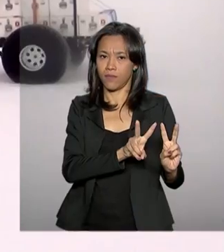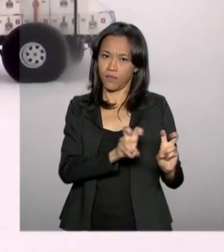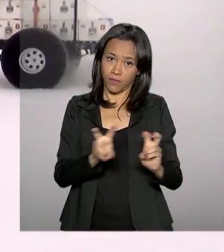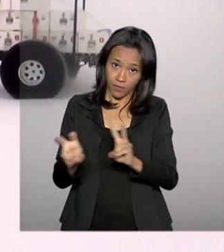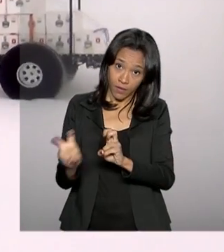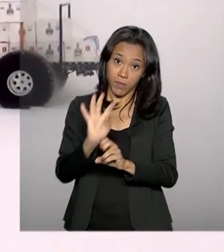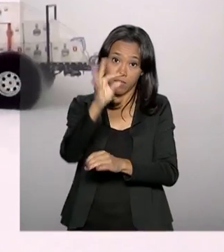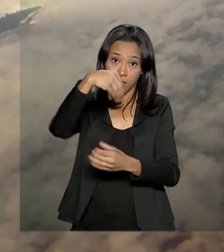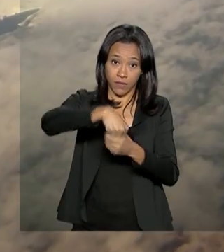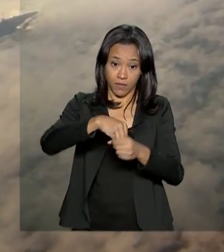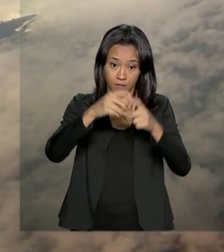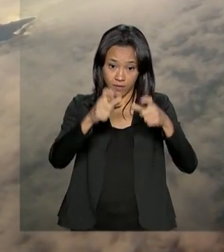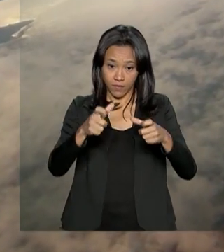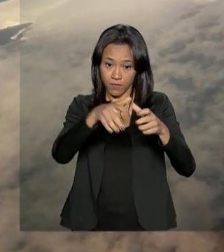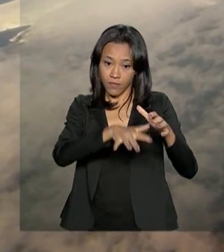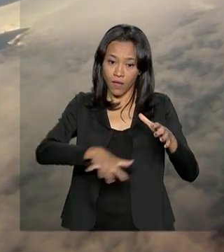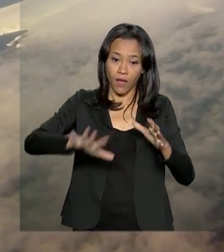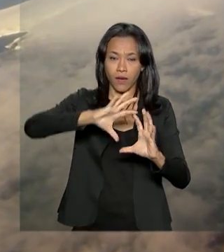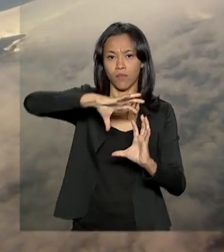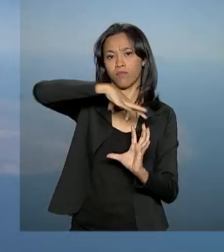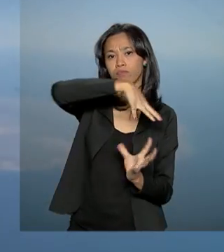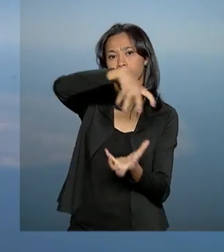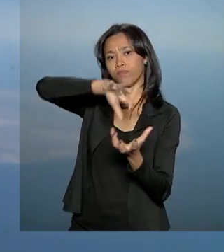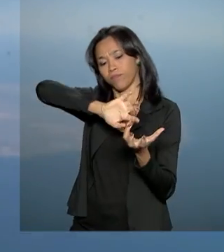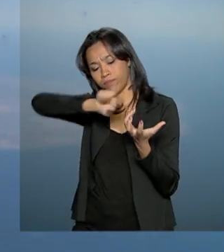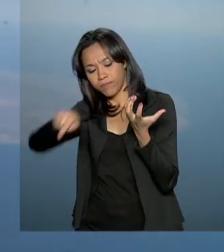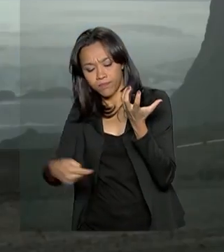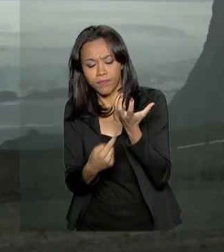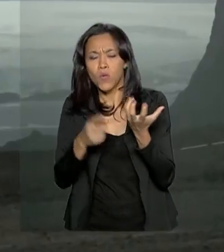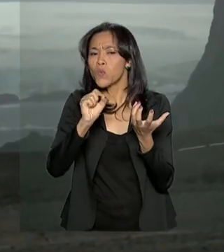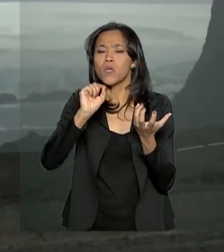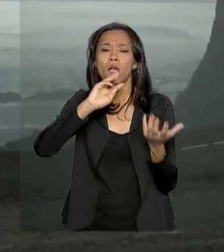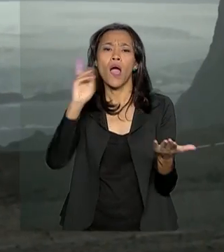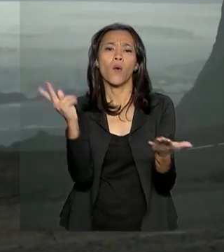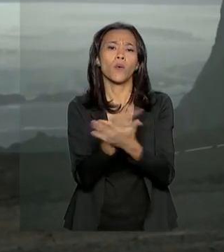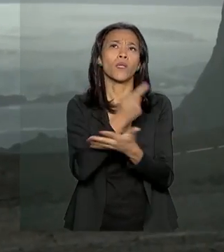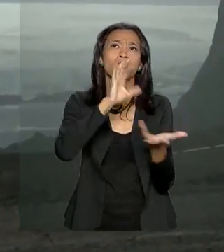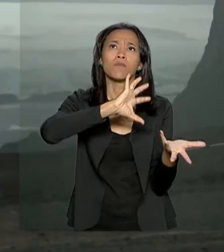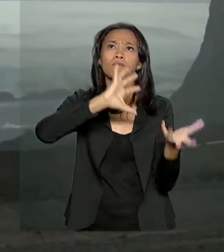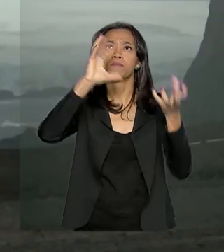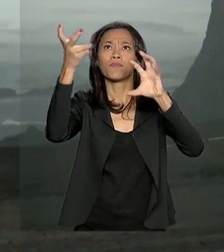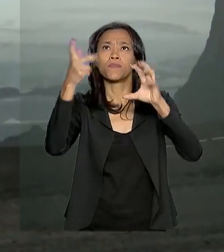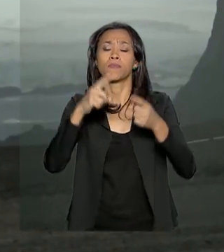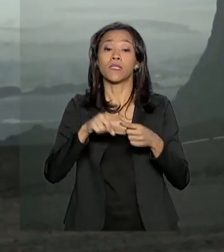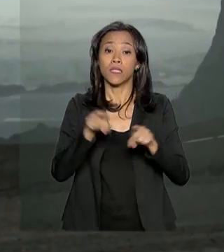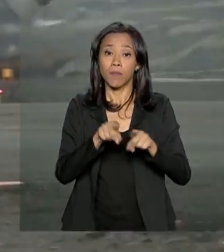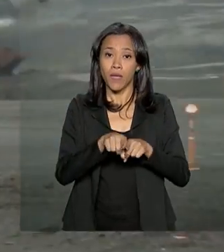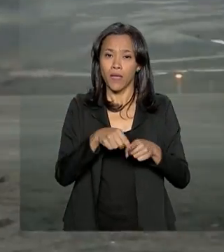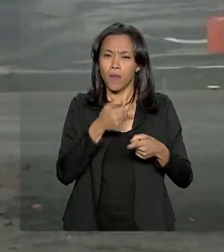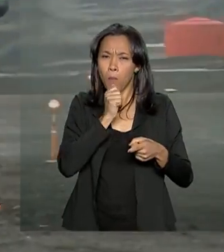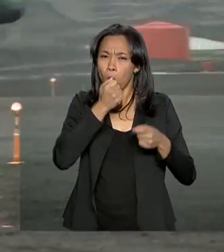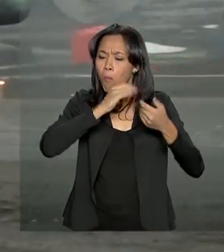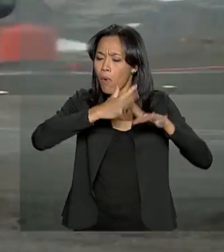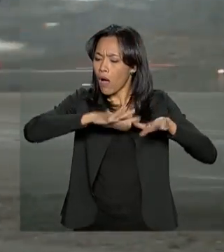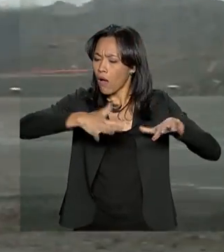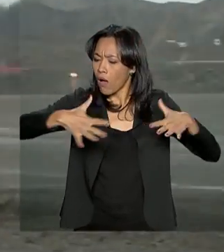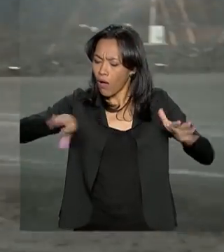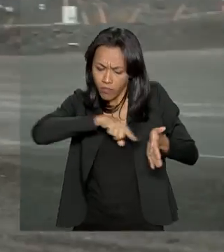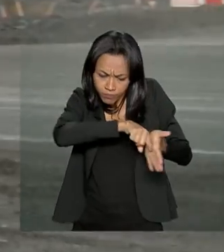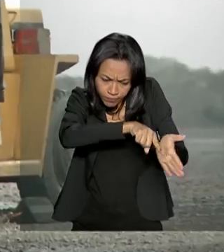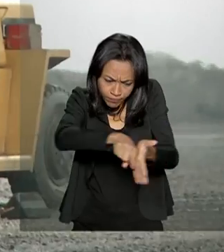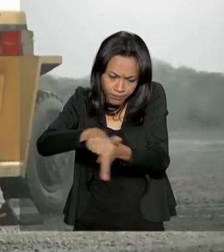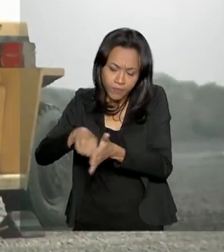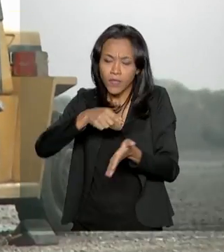continente gelado, desde alterações climáticas até o potencial das algas para o desenvolvimento de